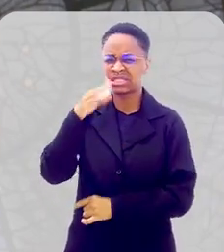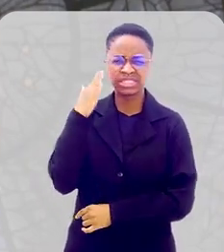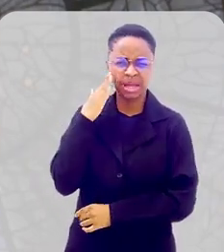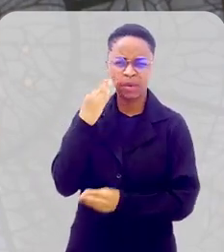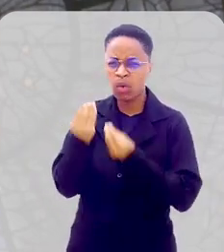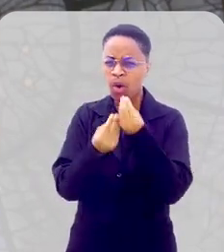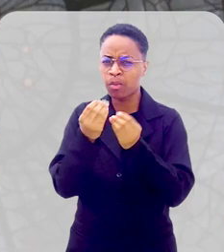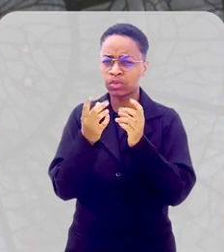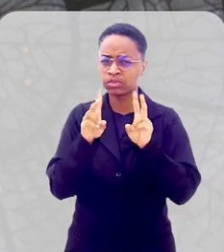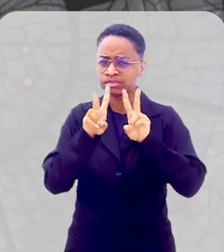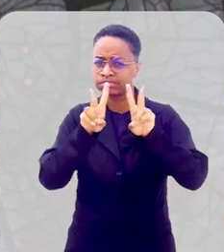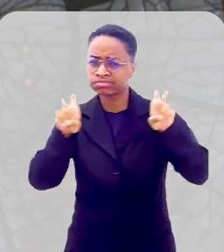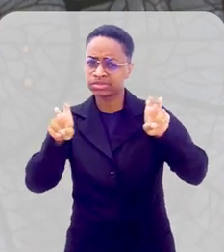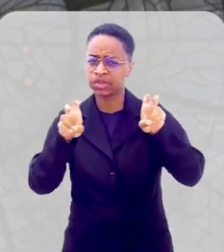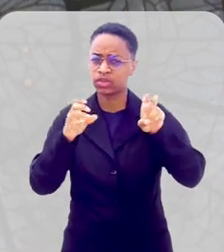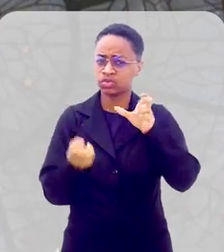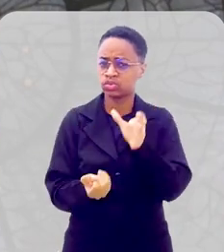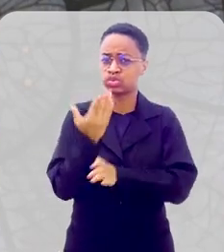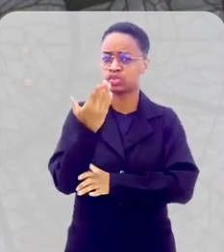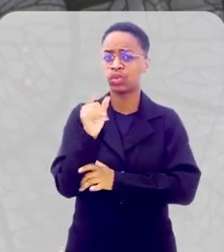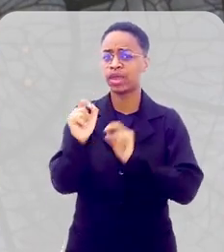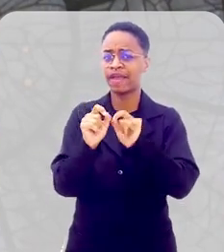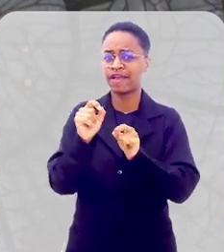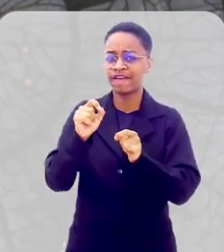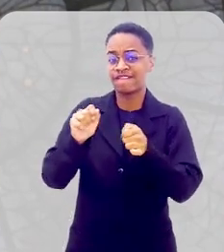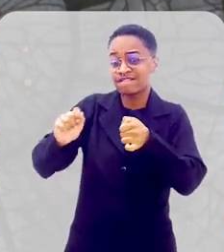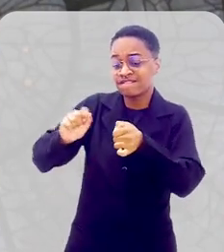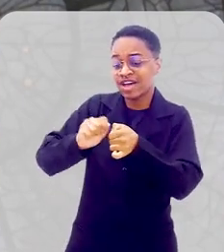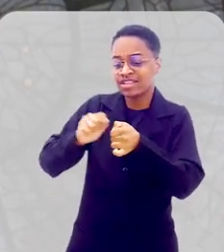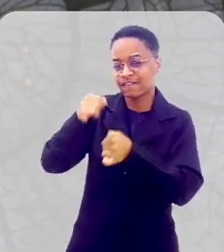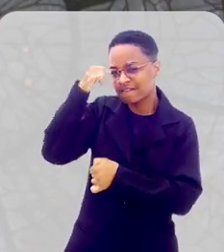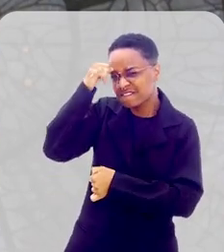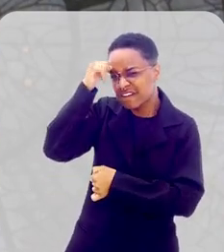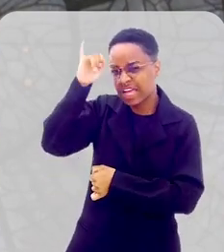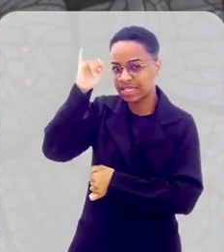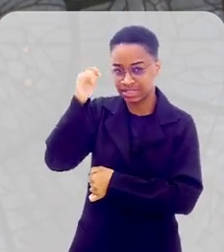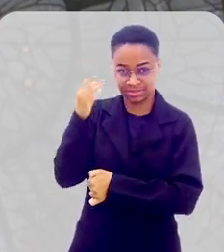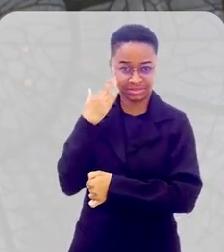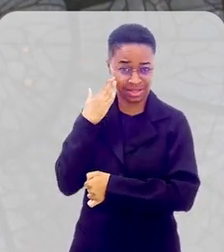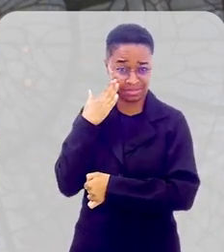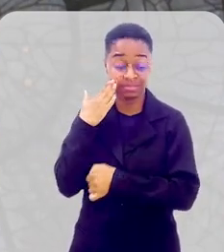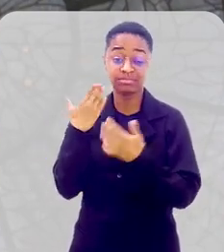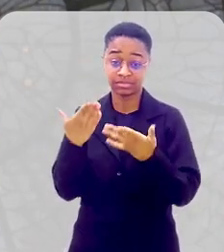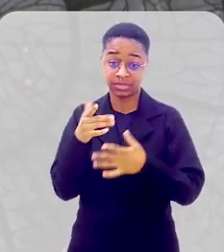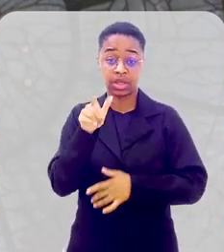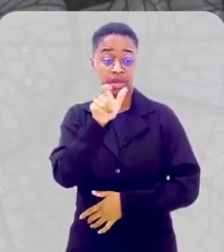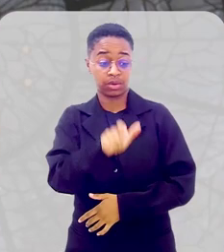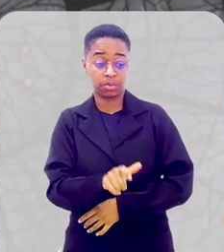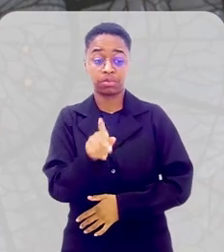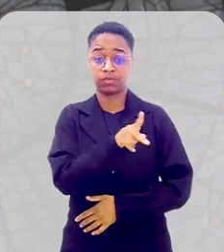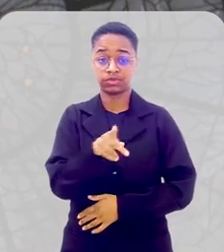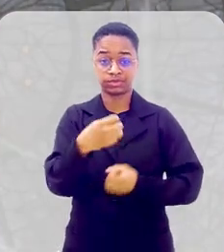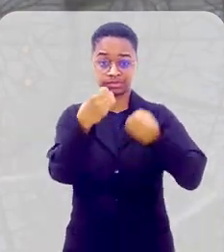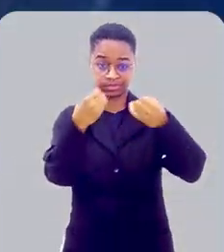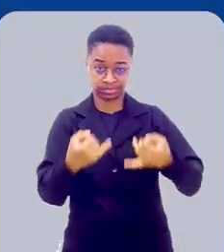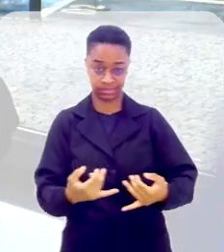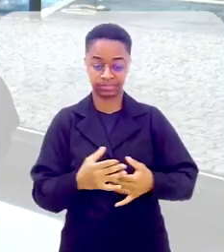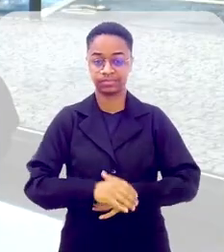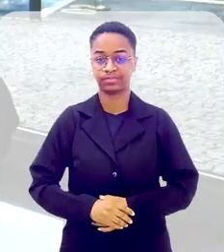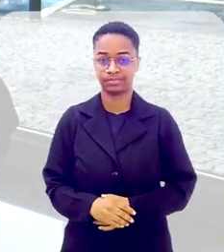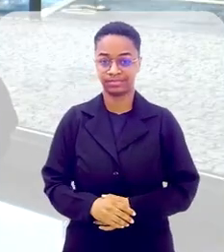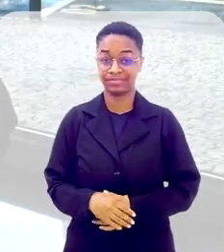sabe de onde vem esse termo, fazer uma vaquinha? O professor Leonardo Jacinto vai nos explicar.